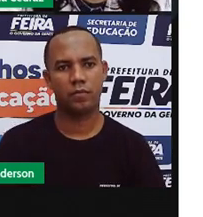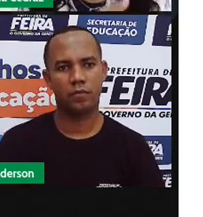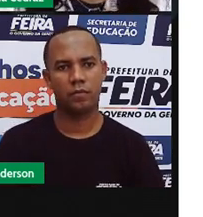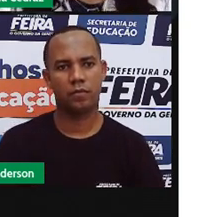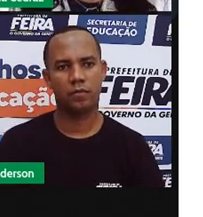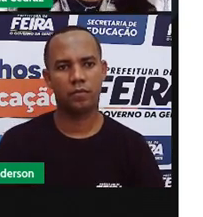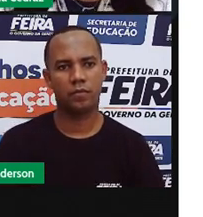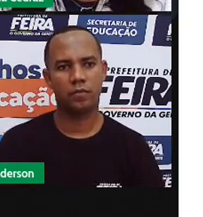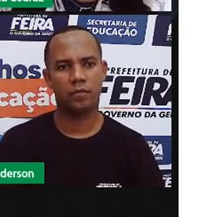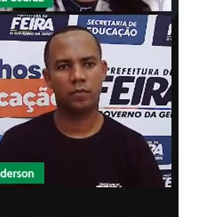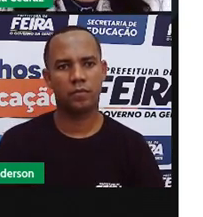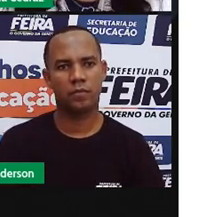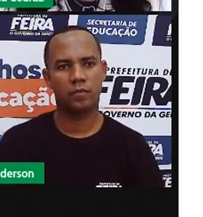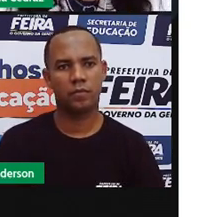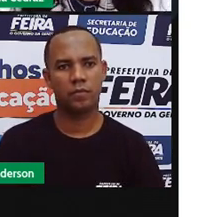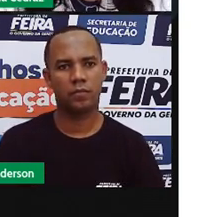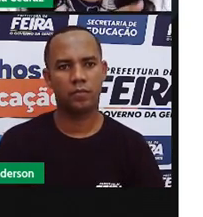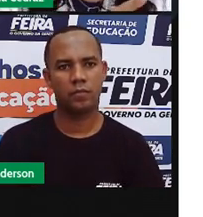Ferro,